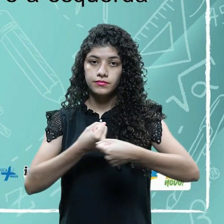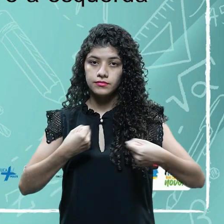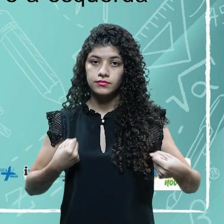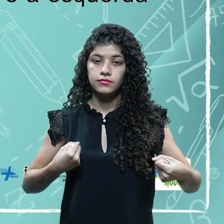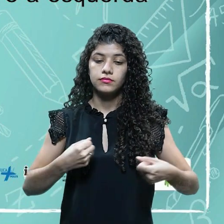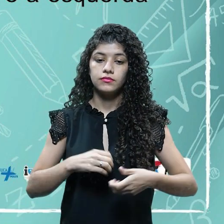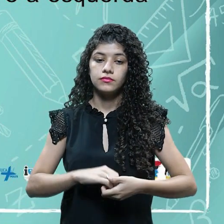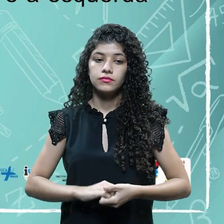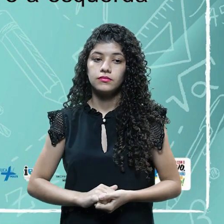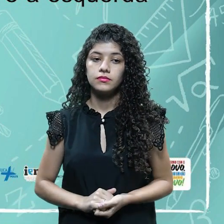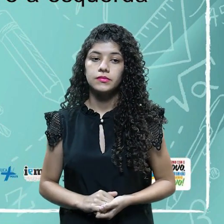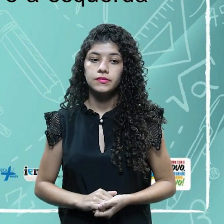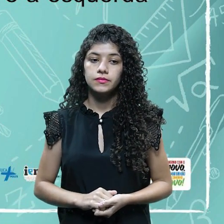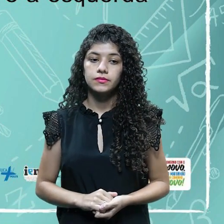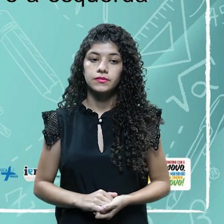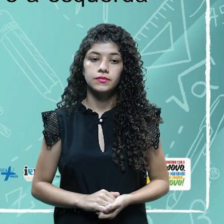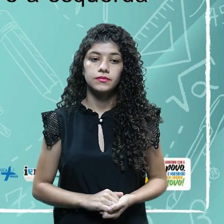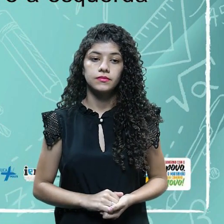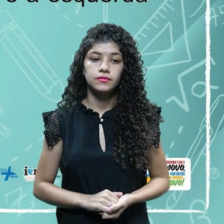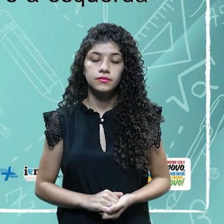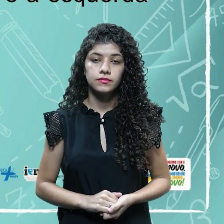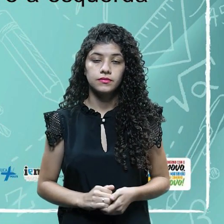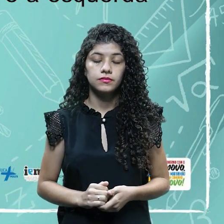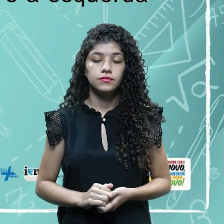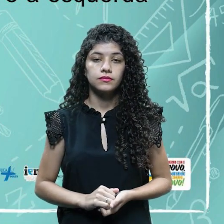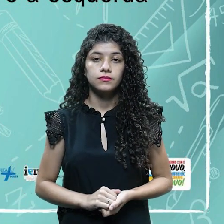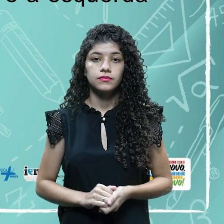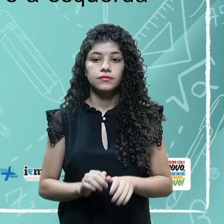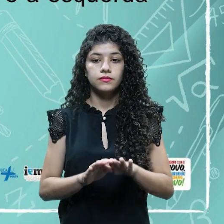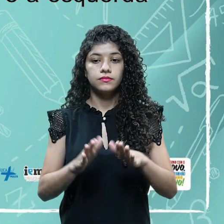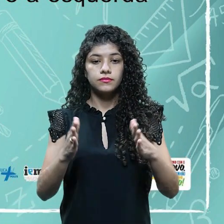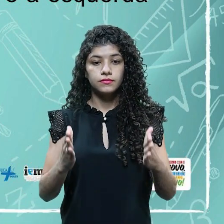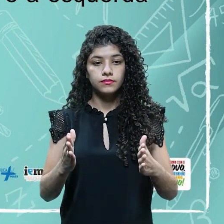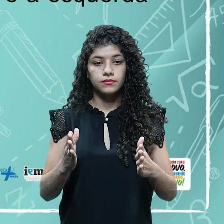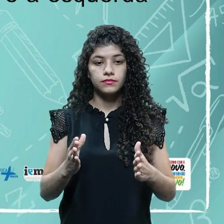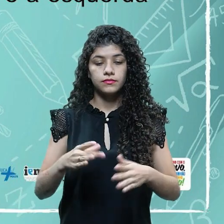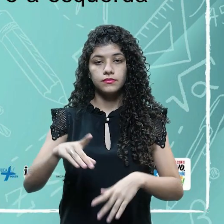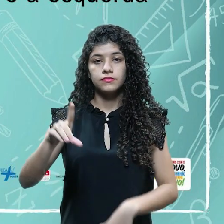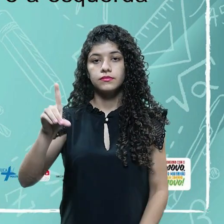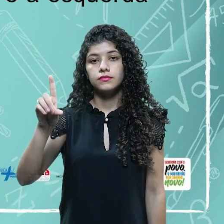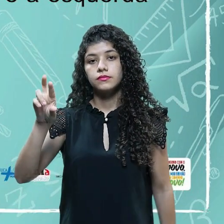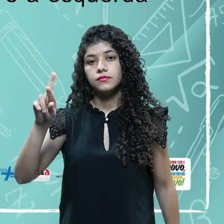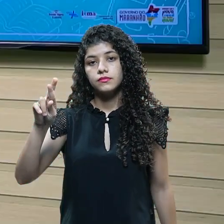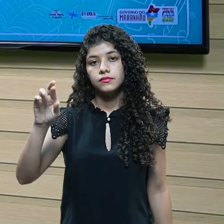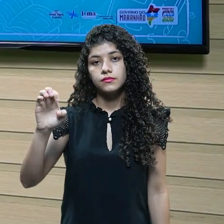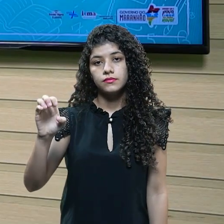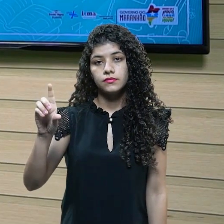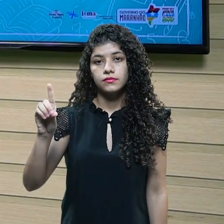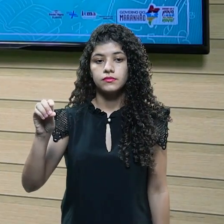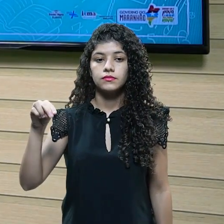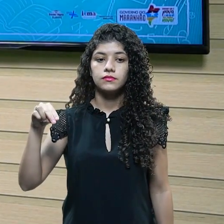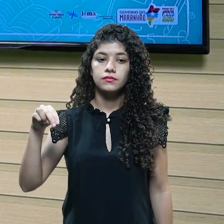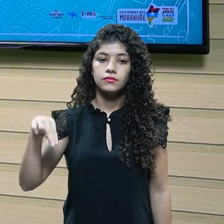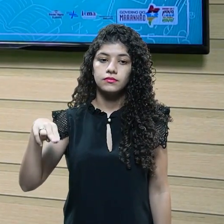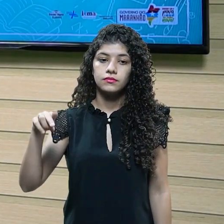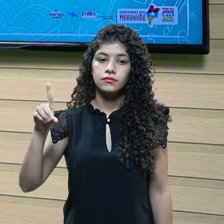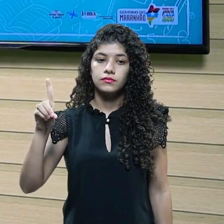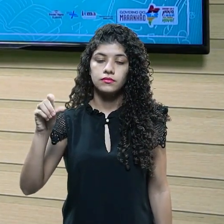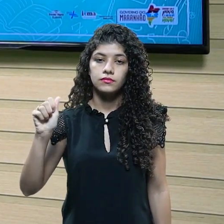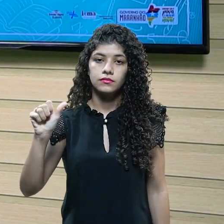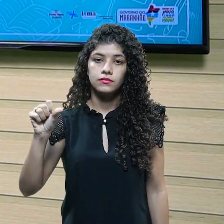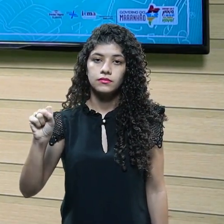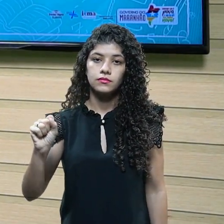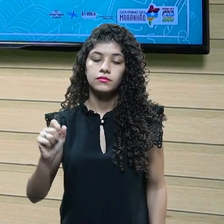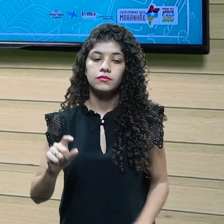Já as mesas redondas, ela tem uma distribuição de participantes conforme a ordem hierárquica. Então, veja a diferença da